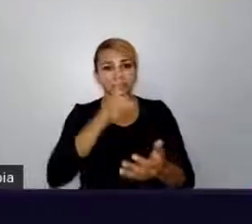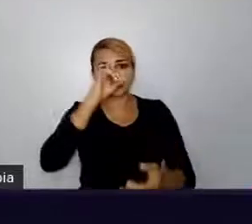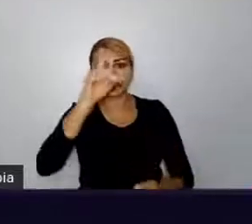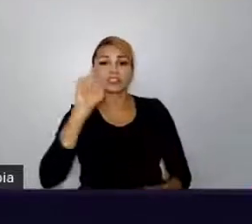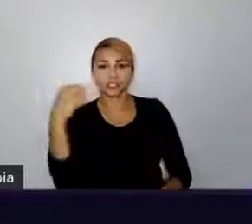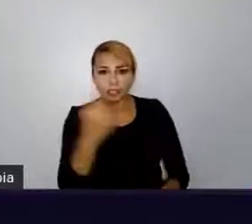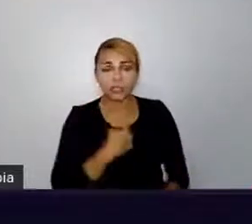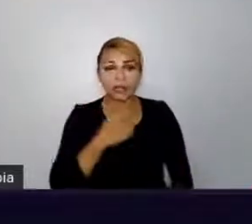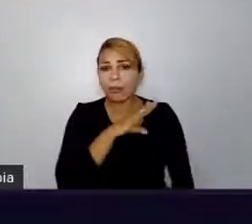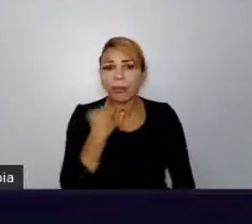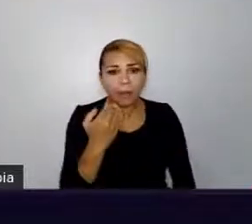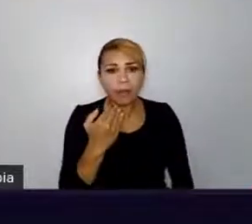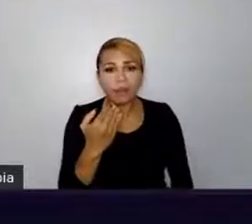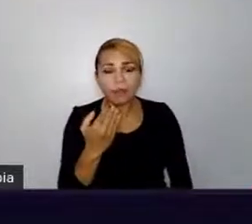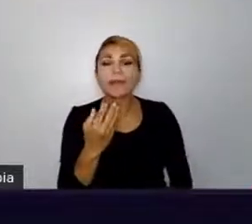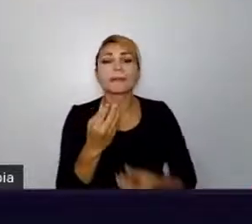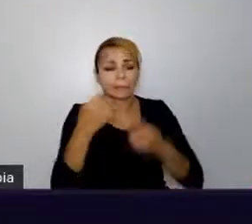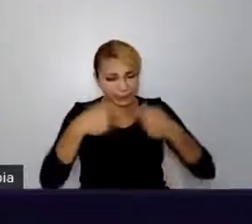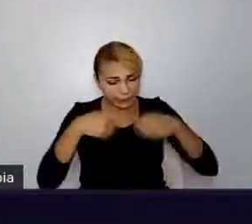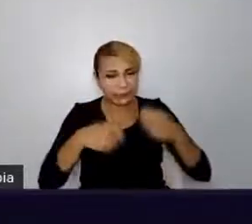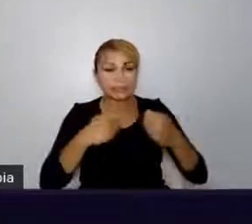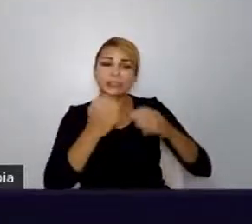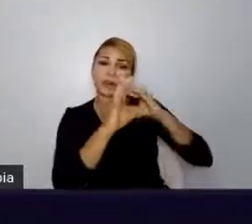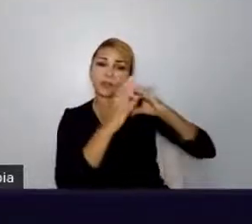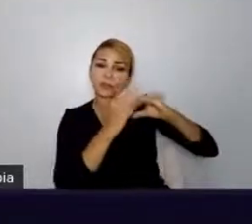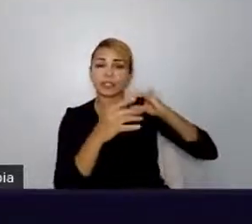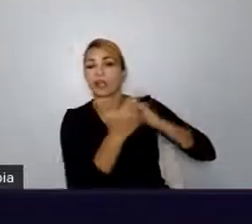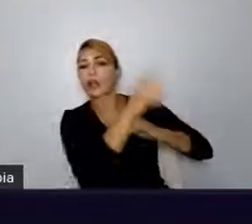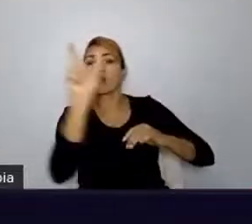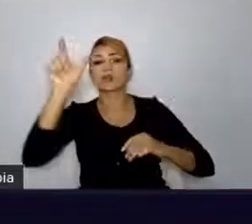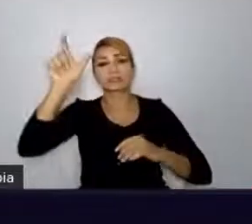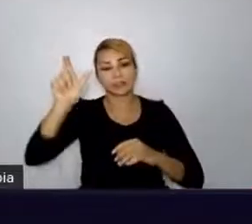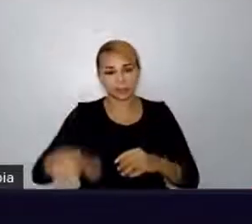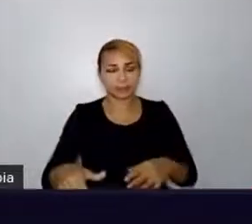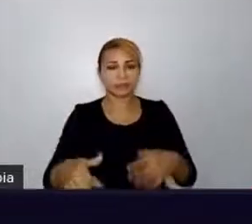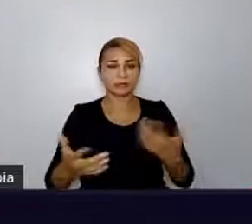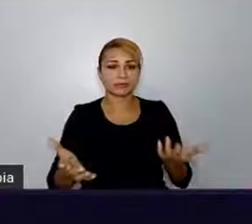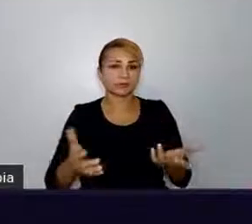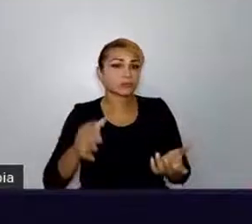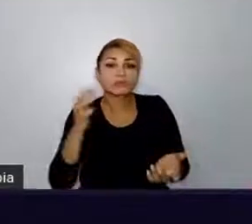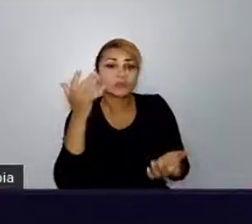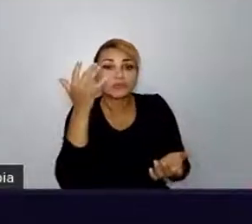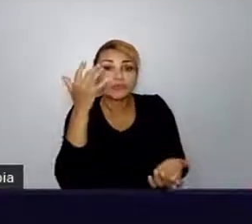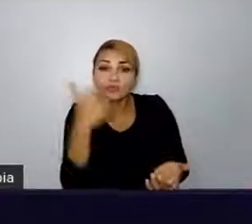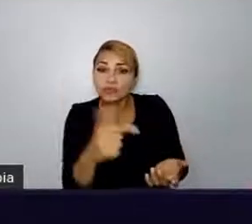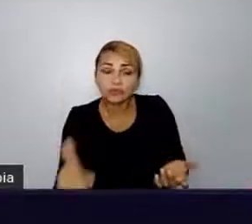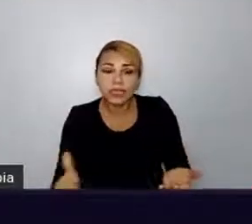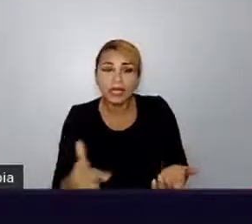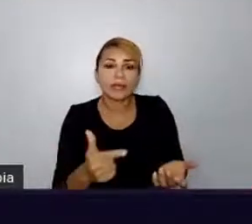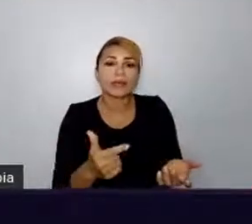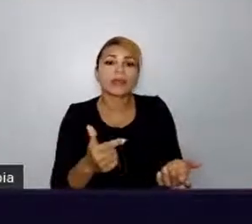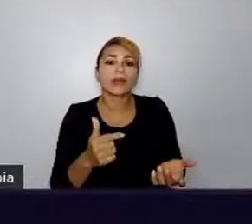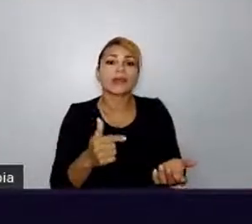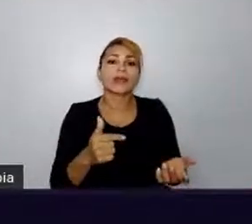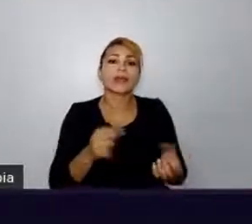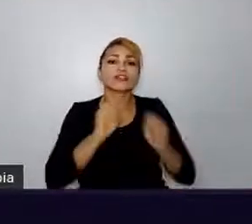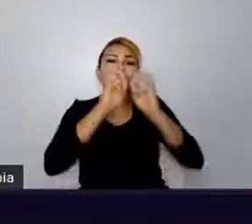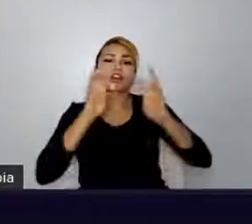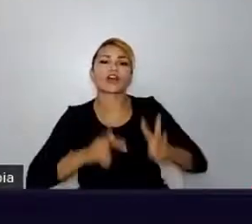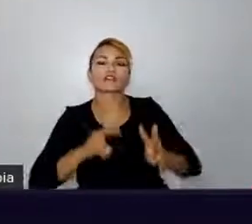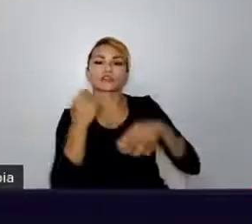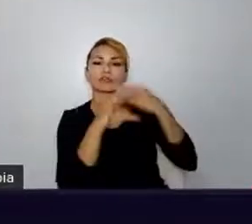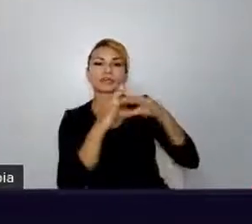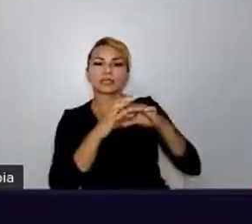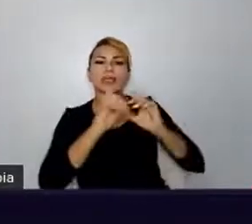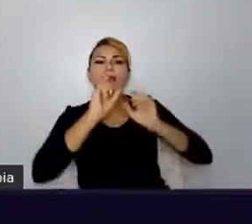comunicar com as outras pessoas. E, infelizmente, não tem um bootcamp de comunicação, onde, depois de três meses, a gente sai sendo